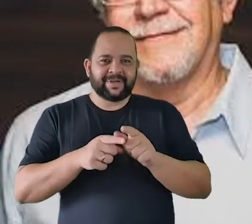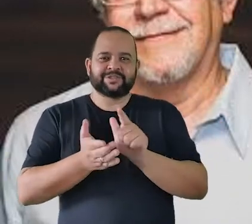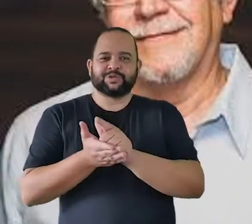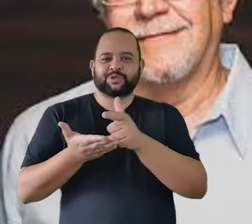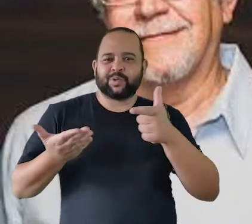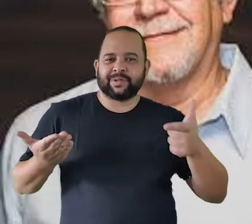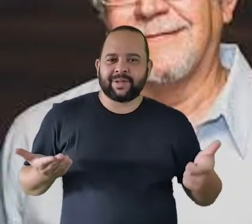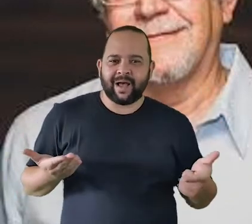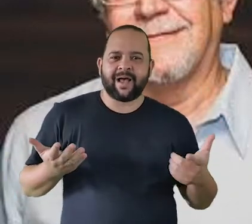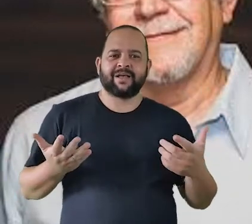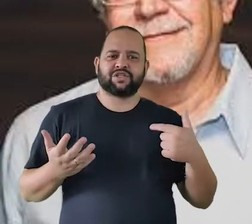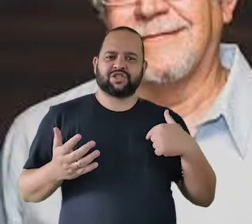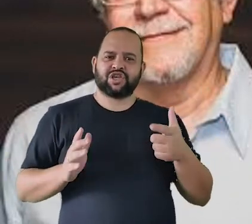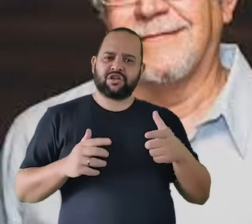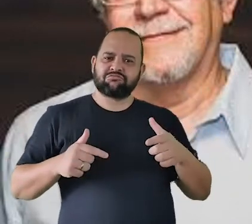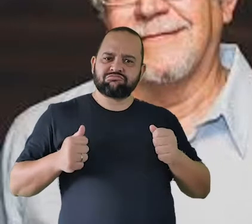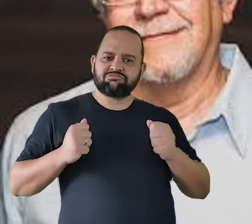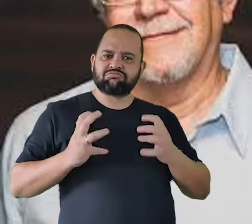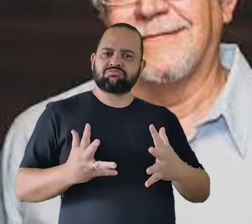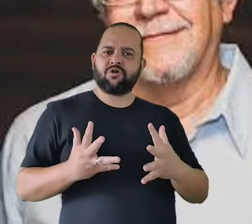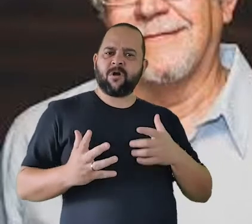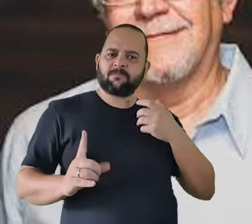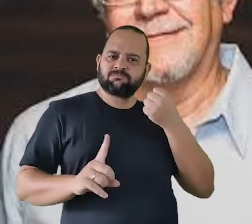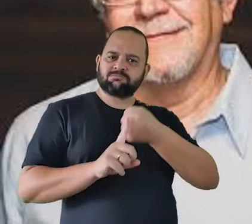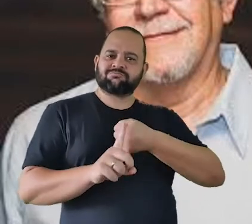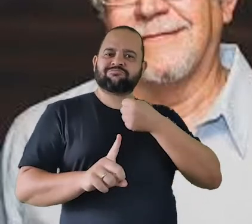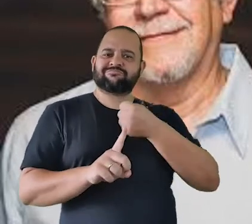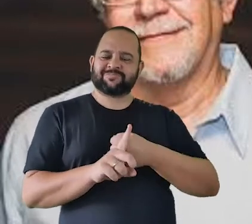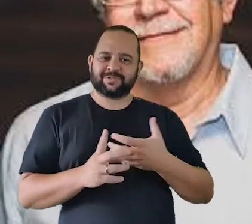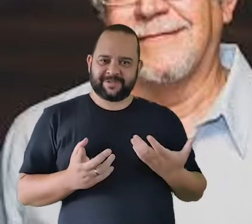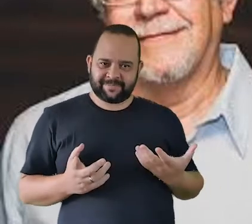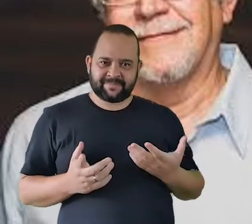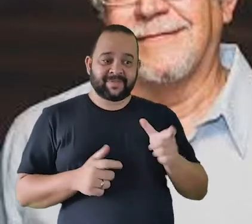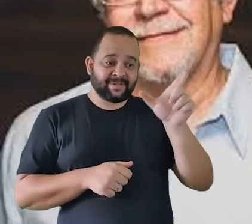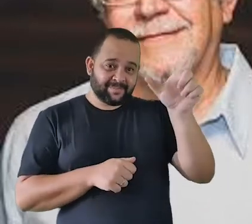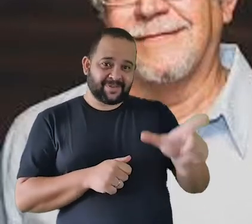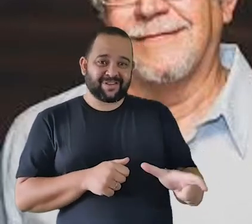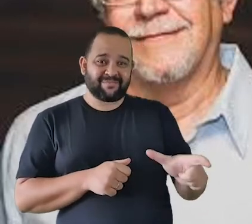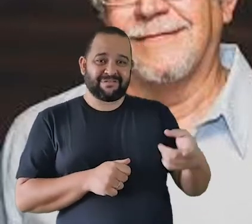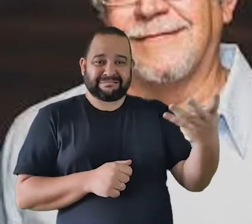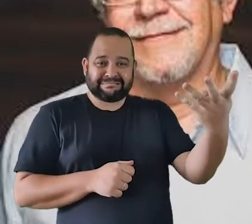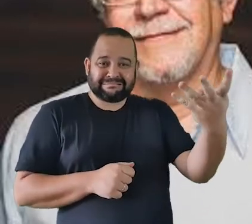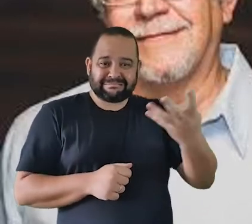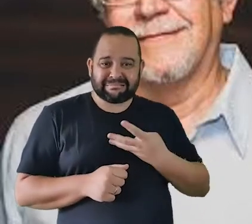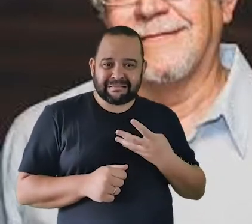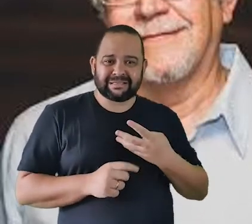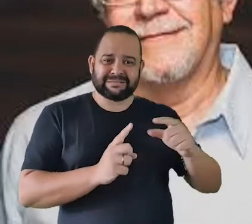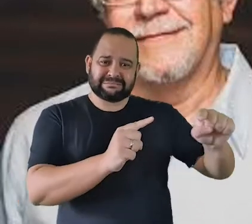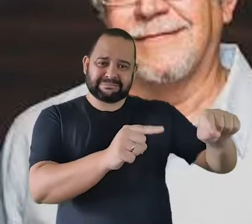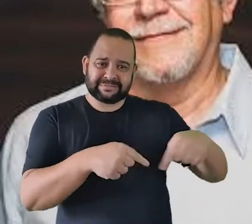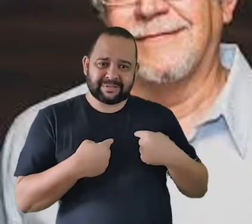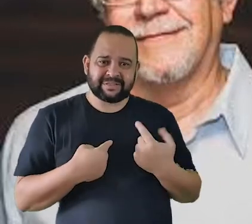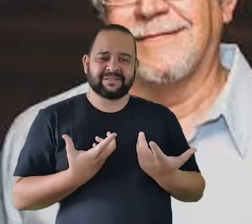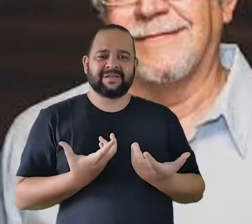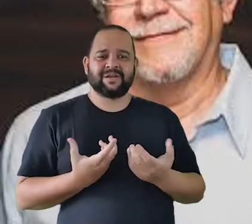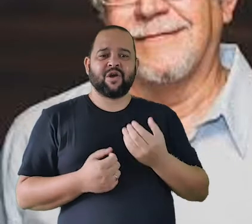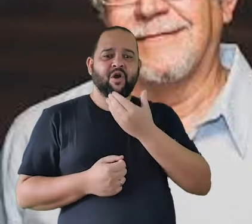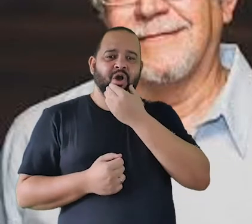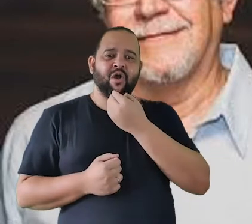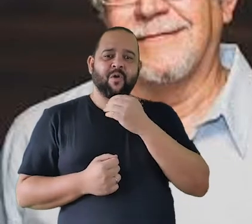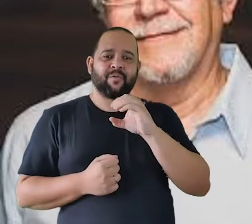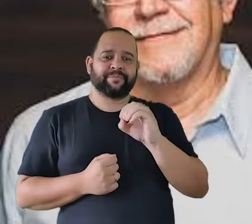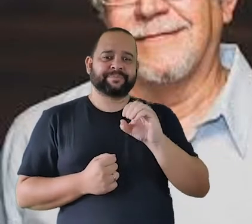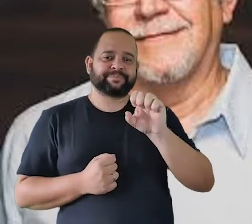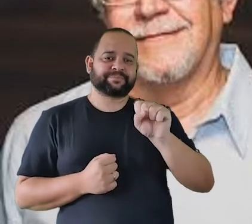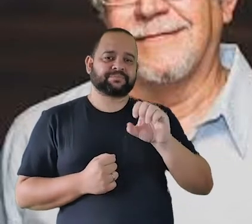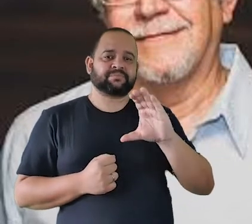de peito aberto. E o principal crítico dele era o Oscar Guanabarino, que